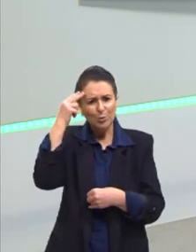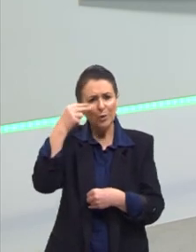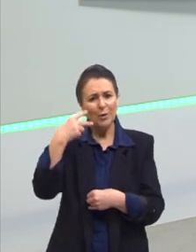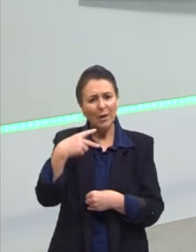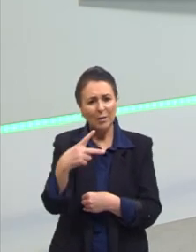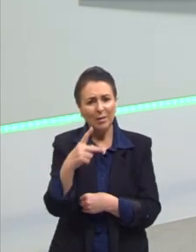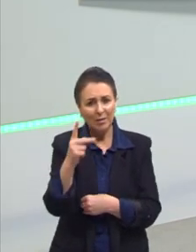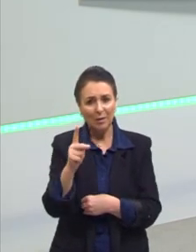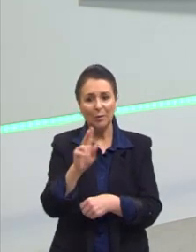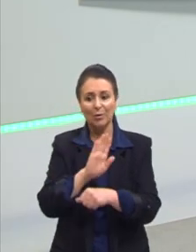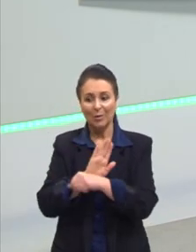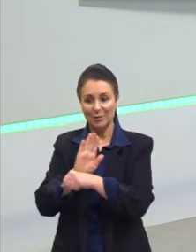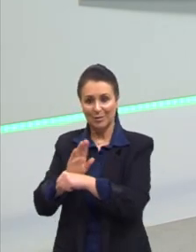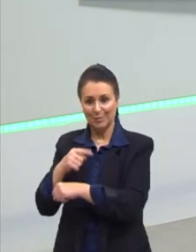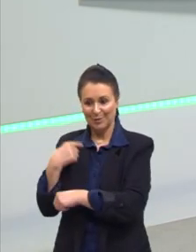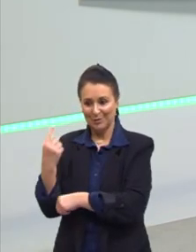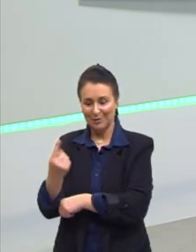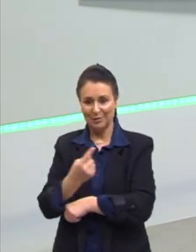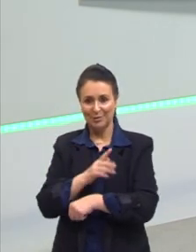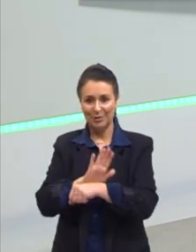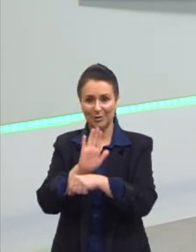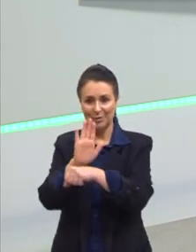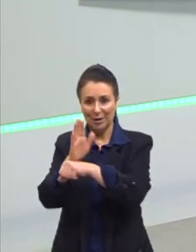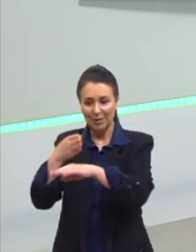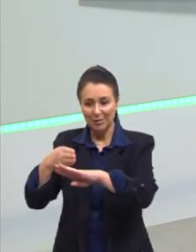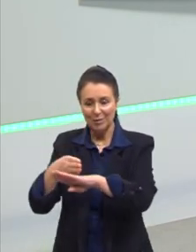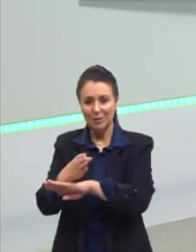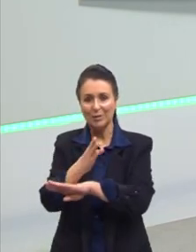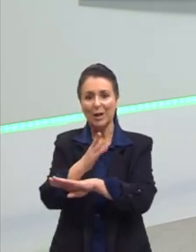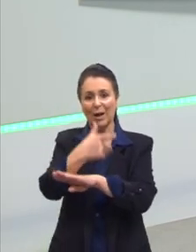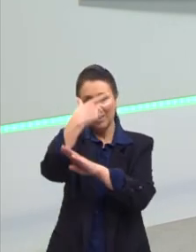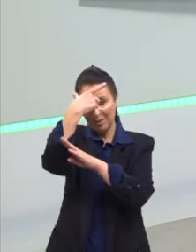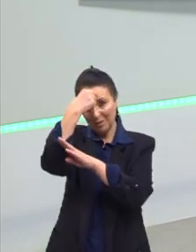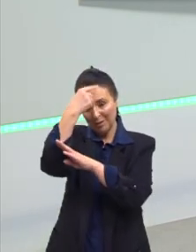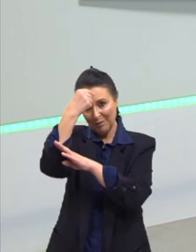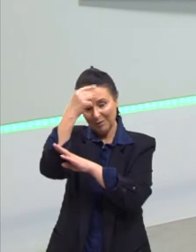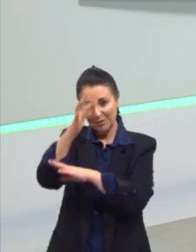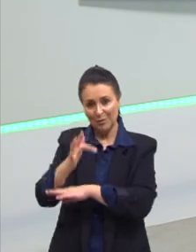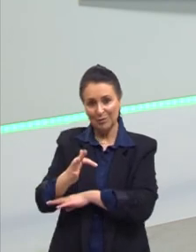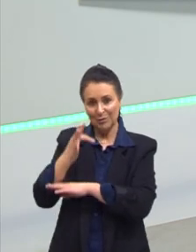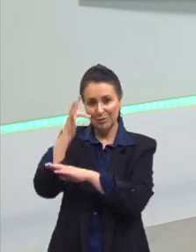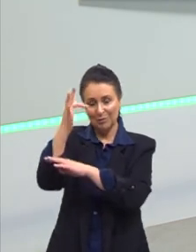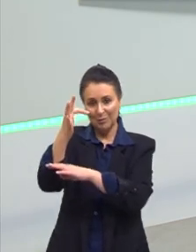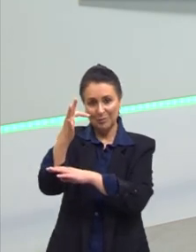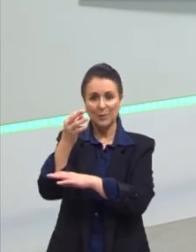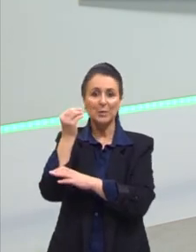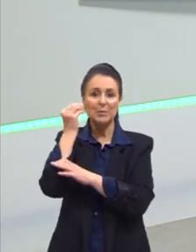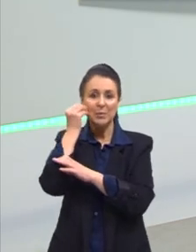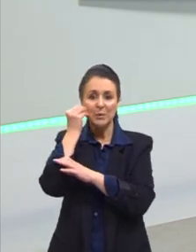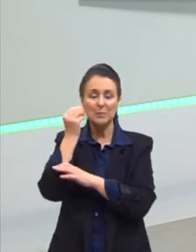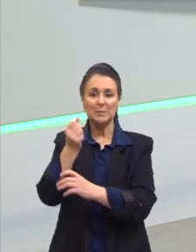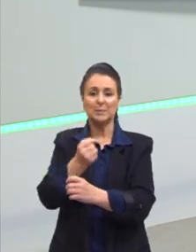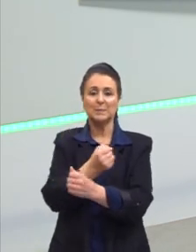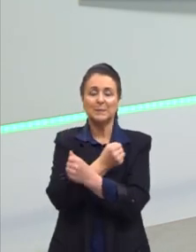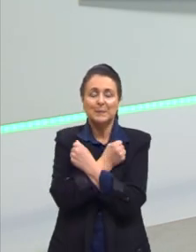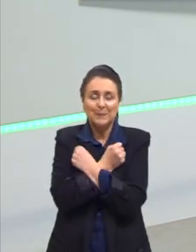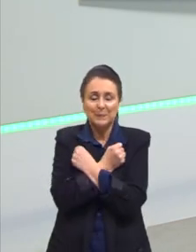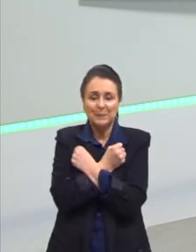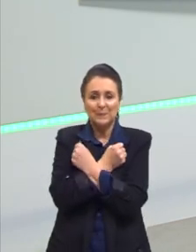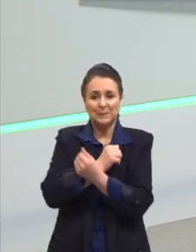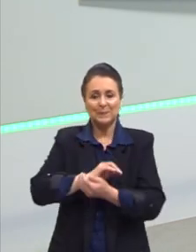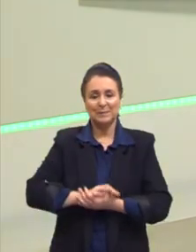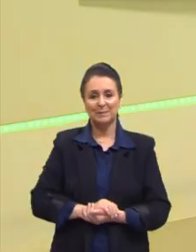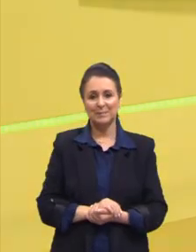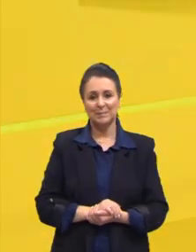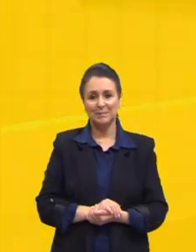aqui para ajudar vocês a entrar, ingressar aí no ensino superior. Certo, gente? Um beijão e um forte abraço.